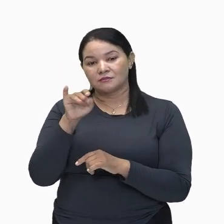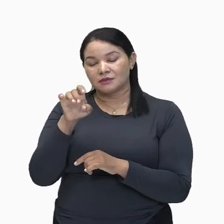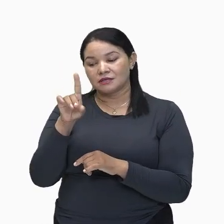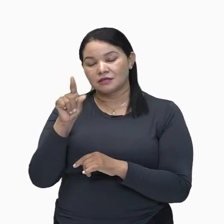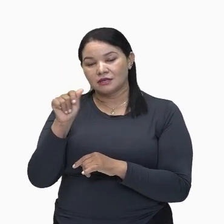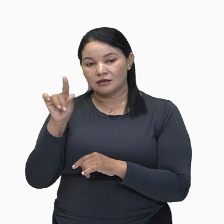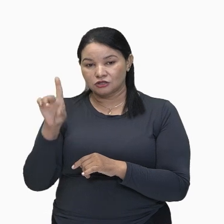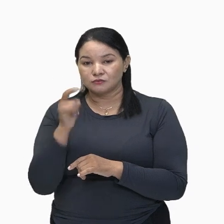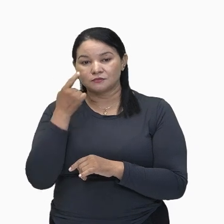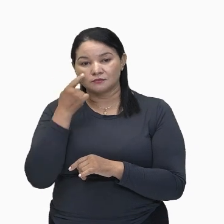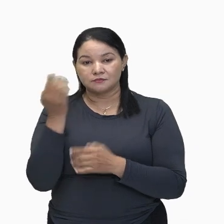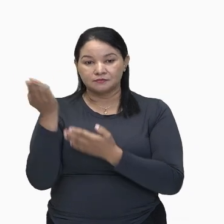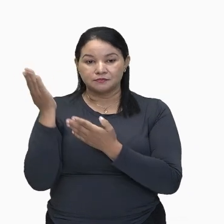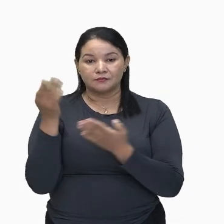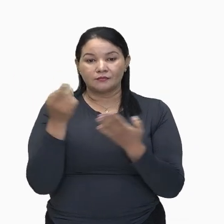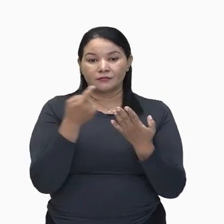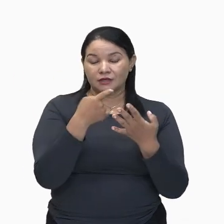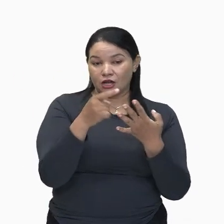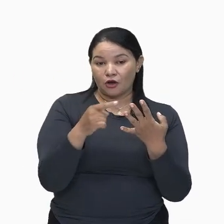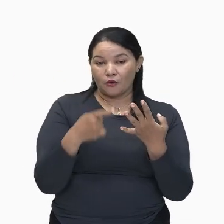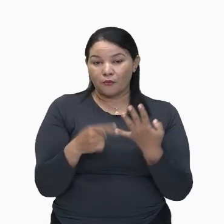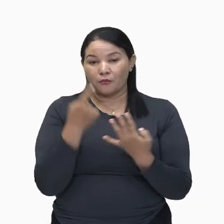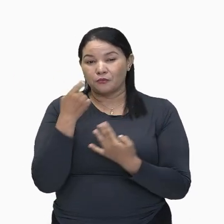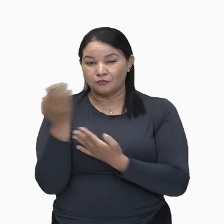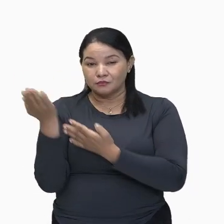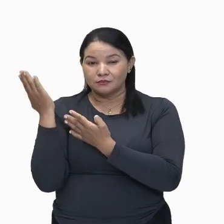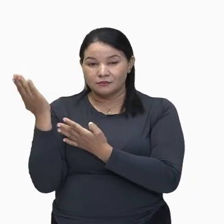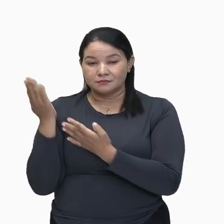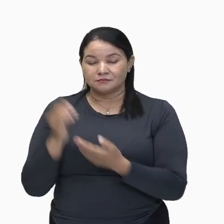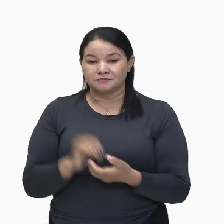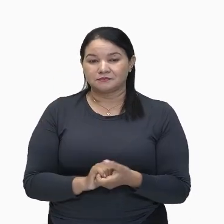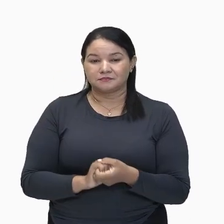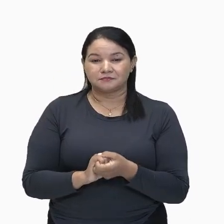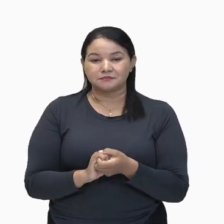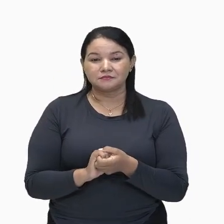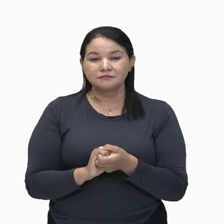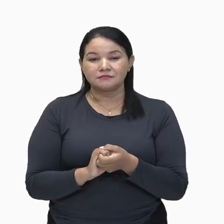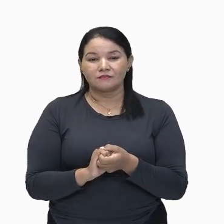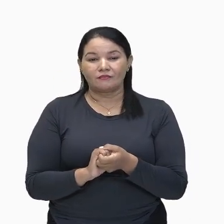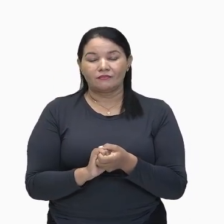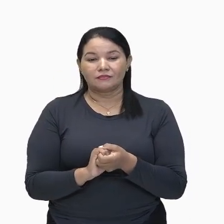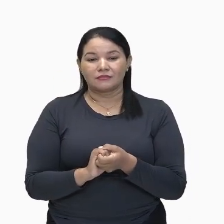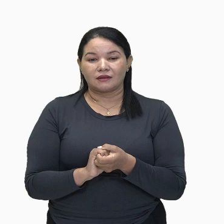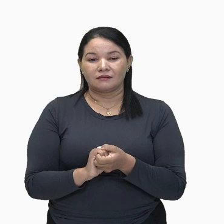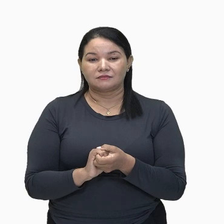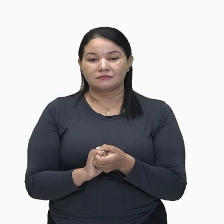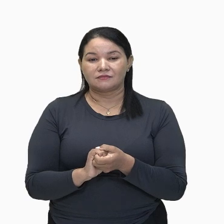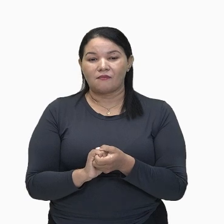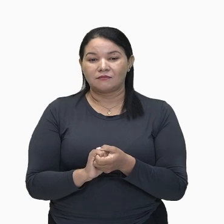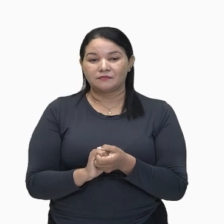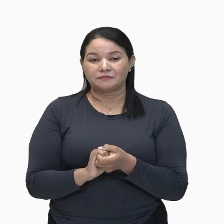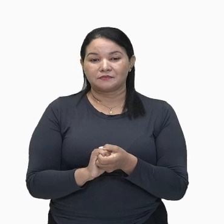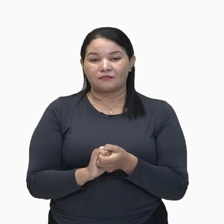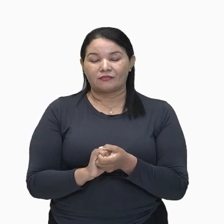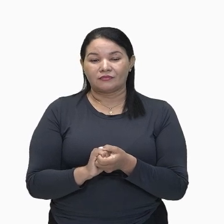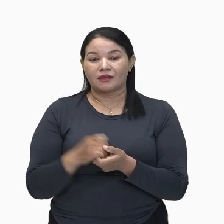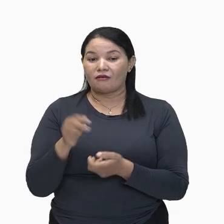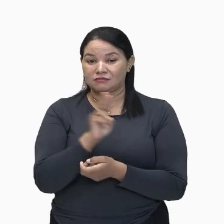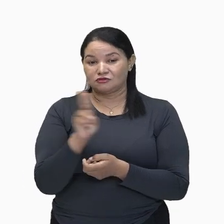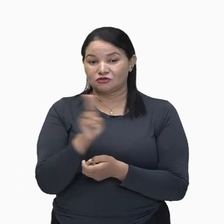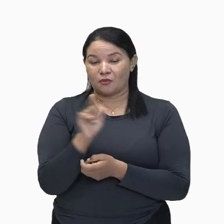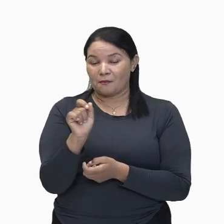João Guilherme Raip, O Contratador dos Diamantes, De Francisco